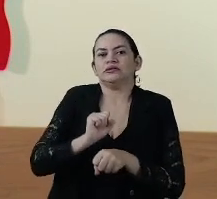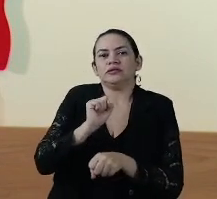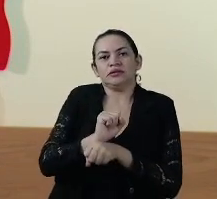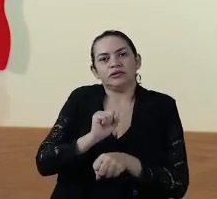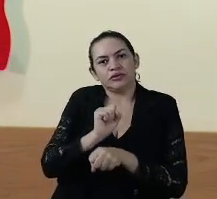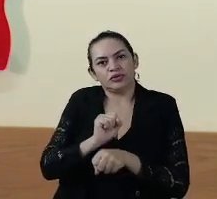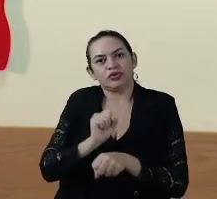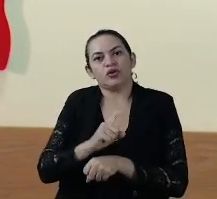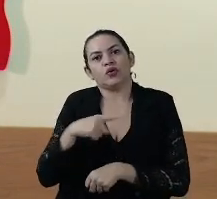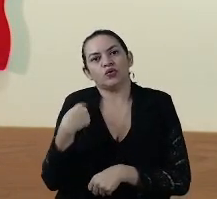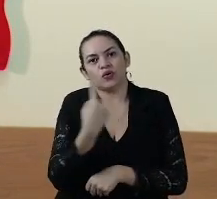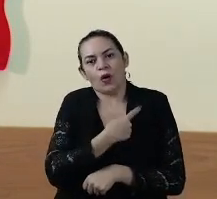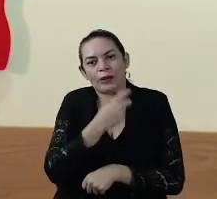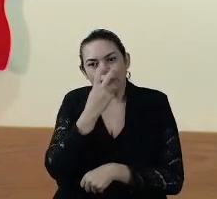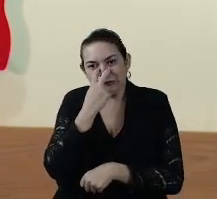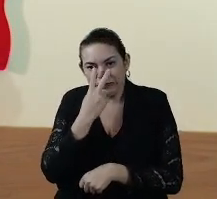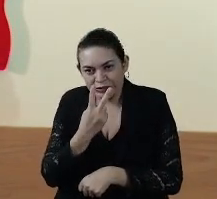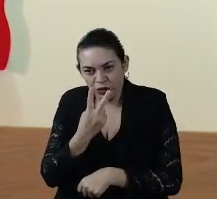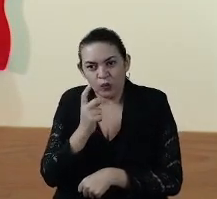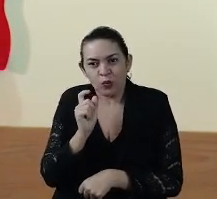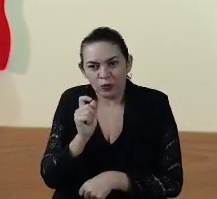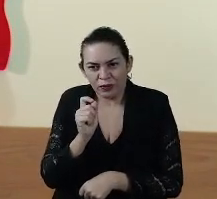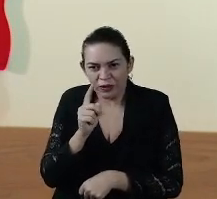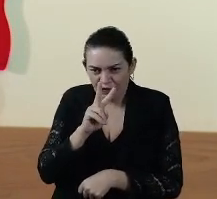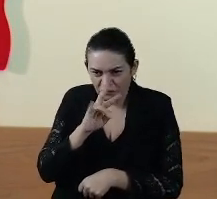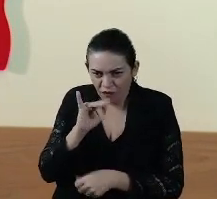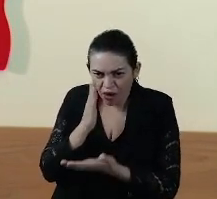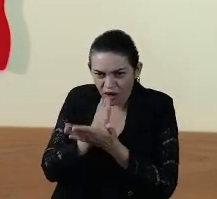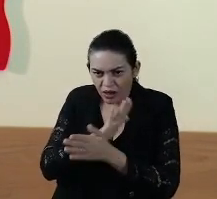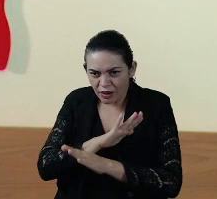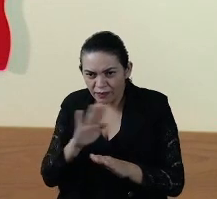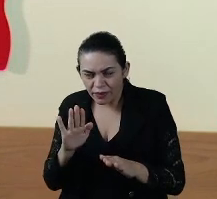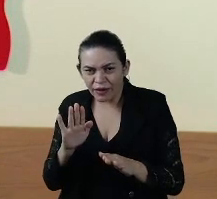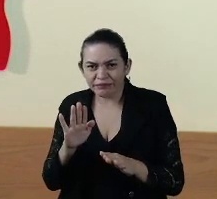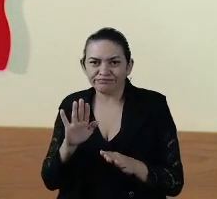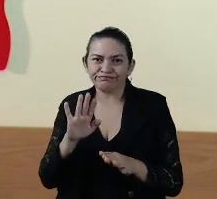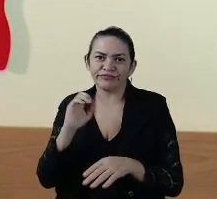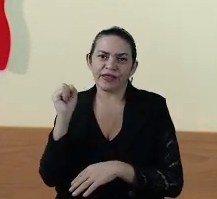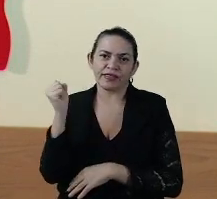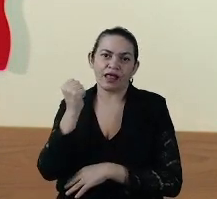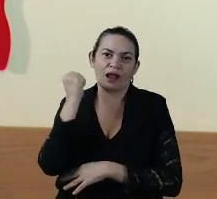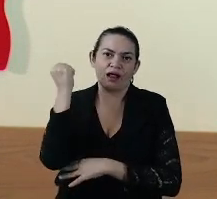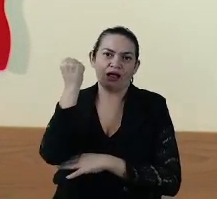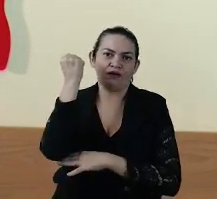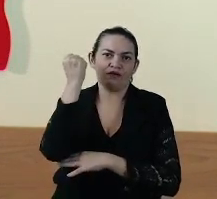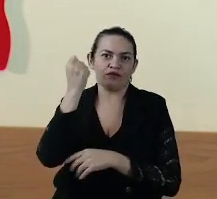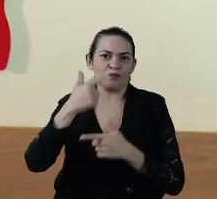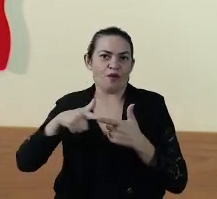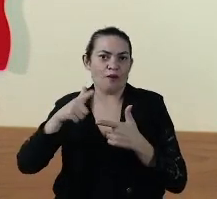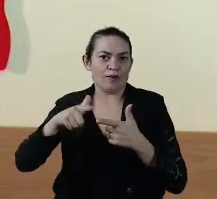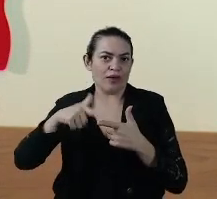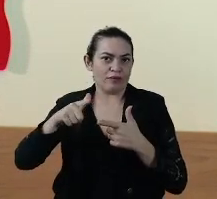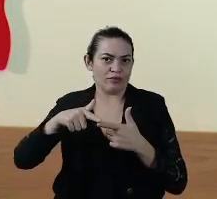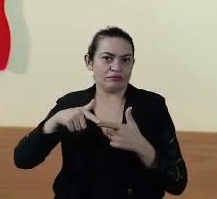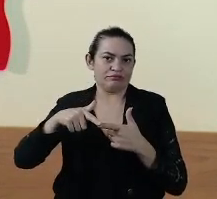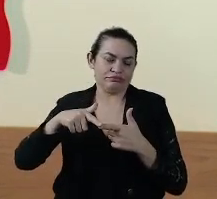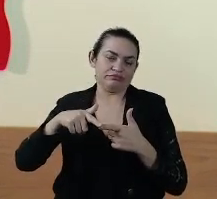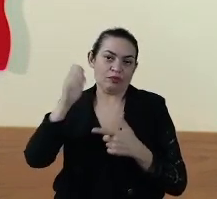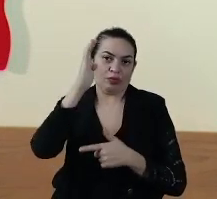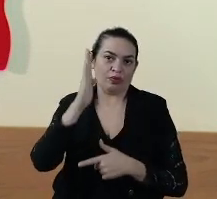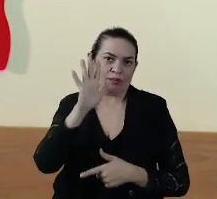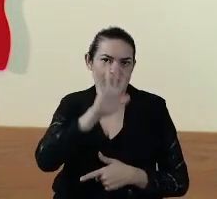enxergar o final desse grave problema, em âmbito nacional.